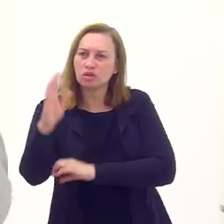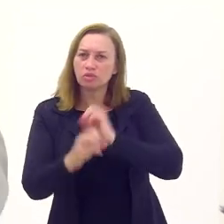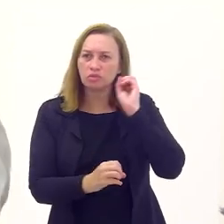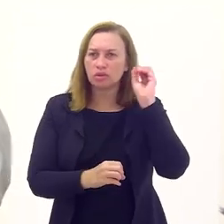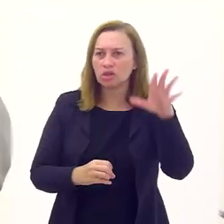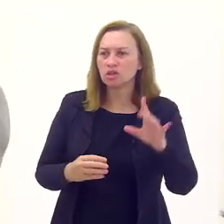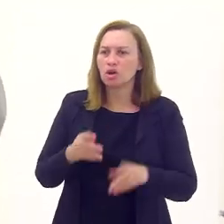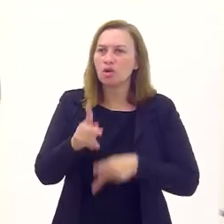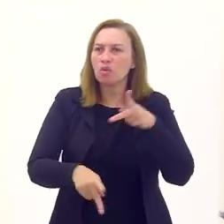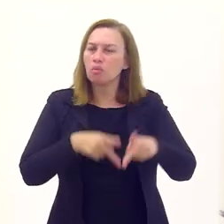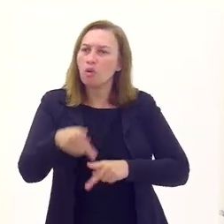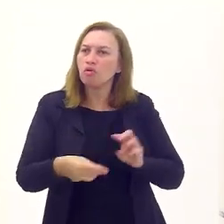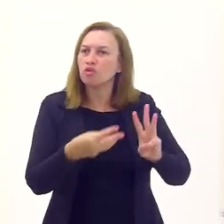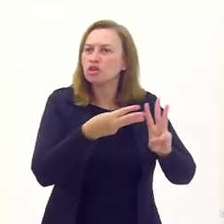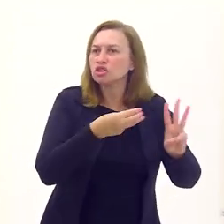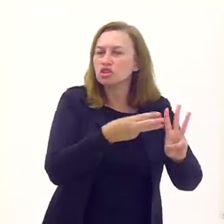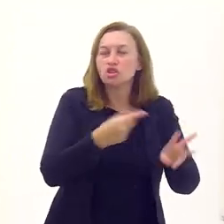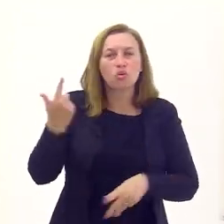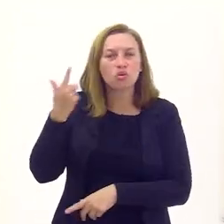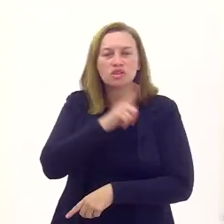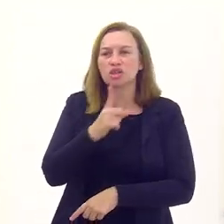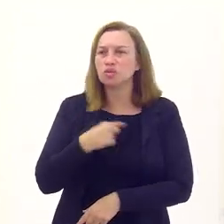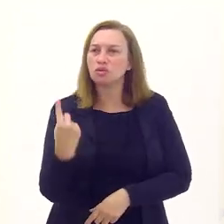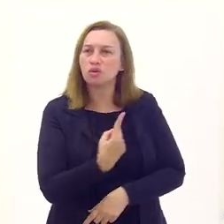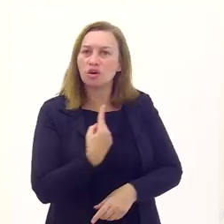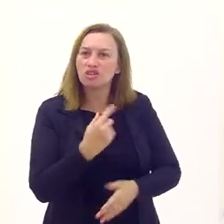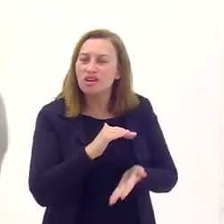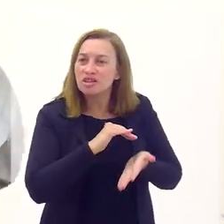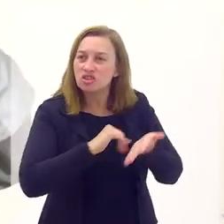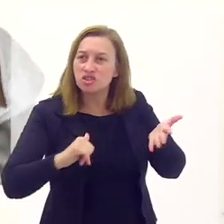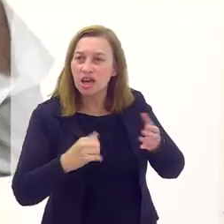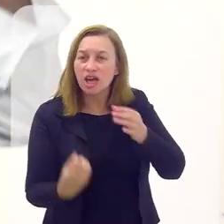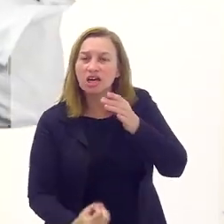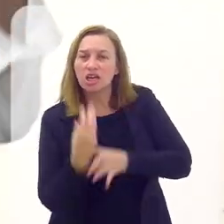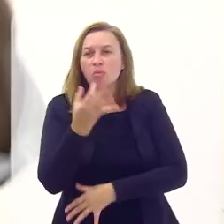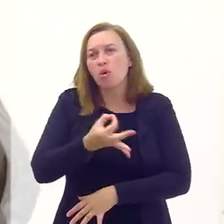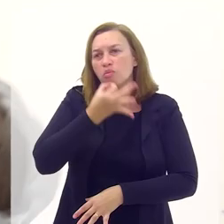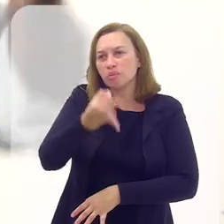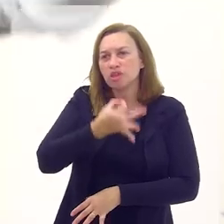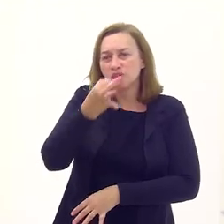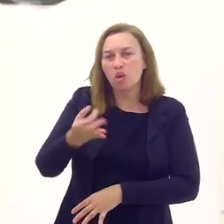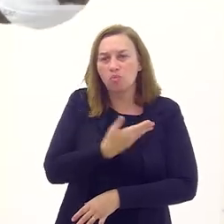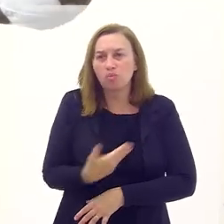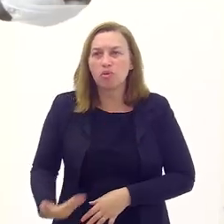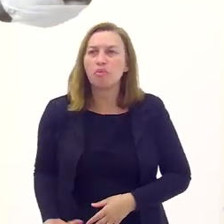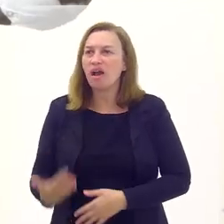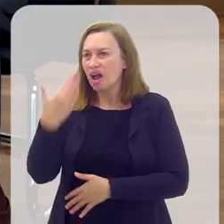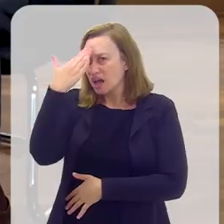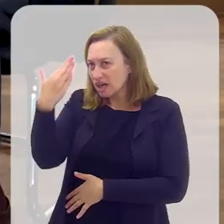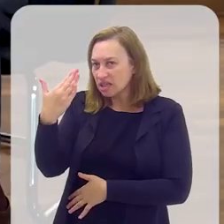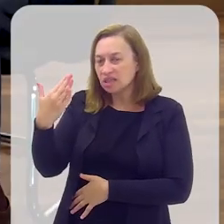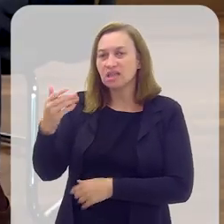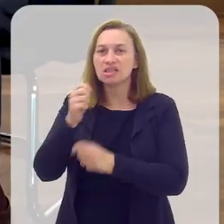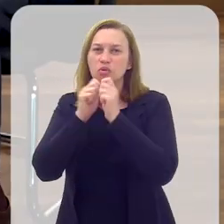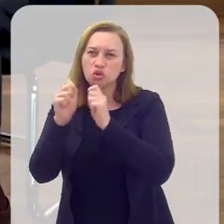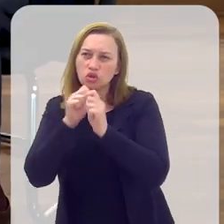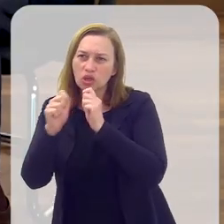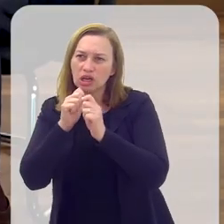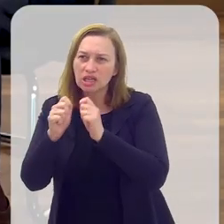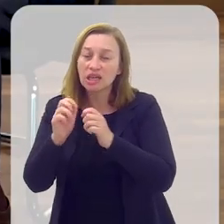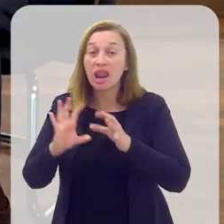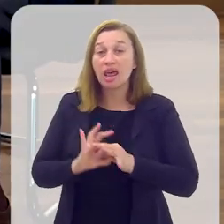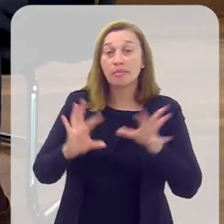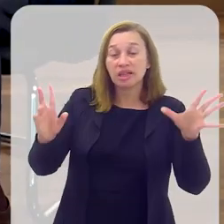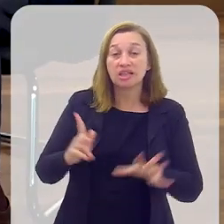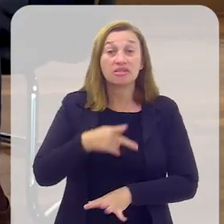povos indígenas, nós conseguimos derrubar, criando uma opinião pública, graças aos jornalistas,